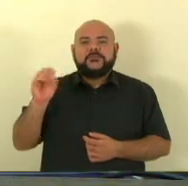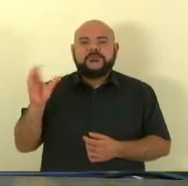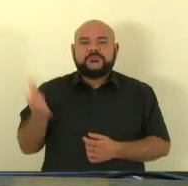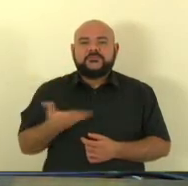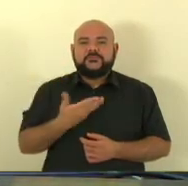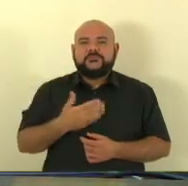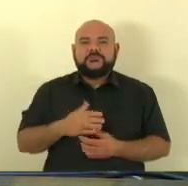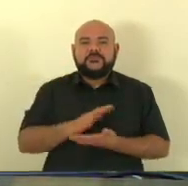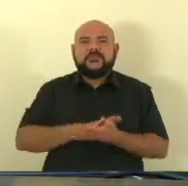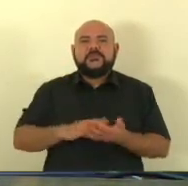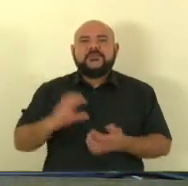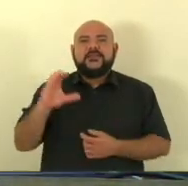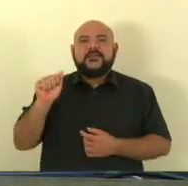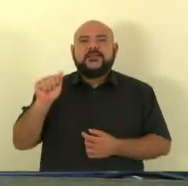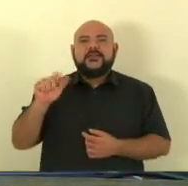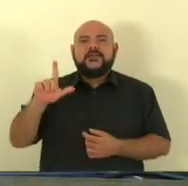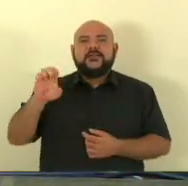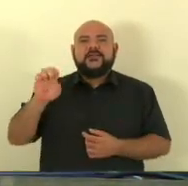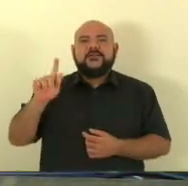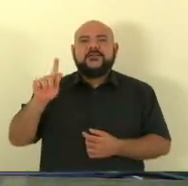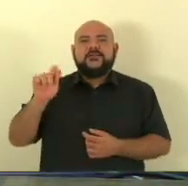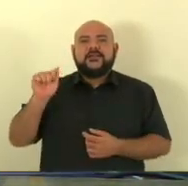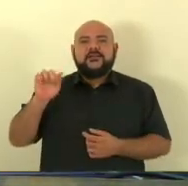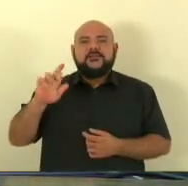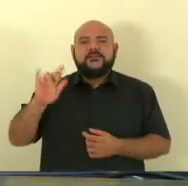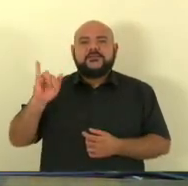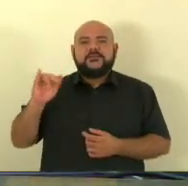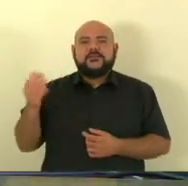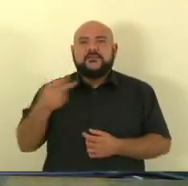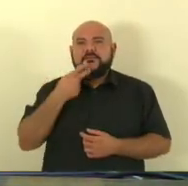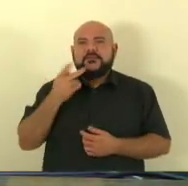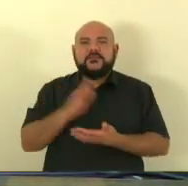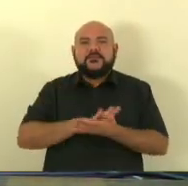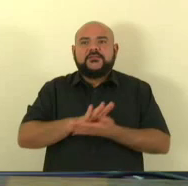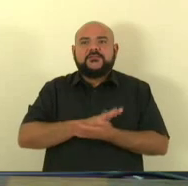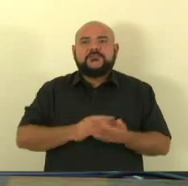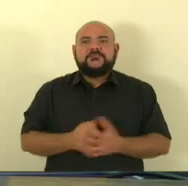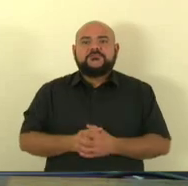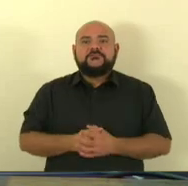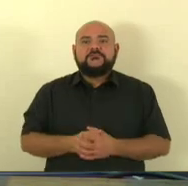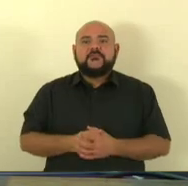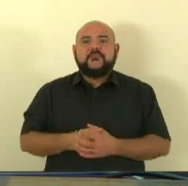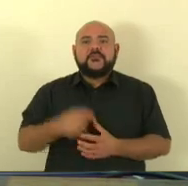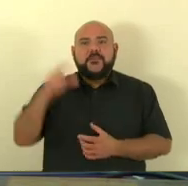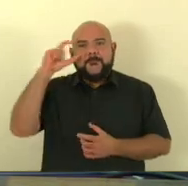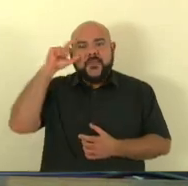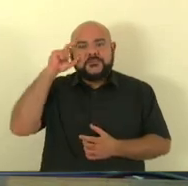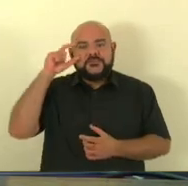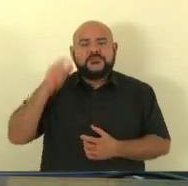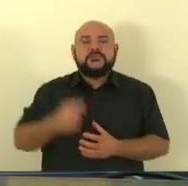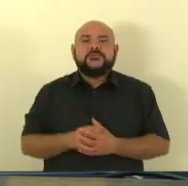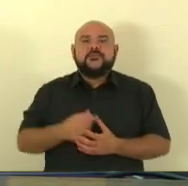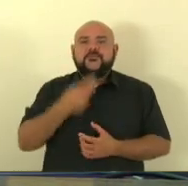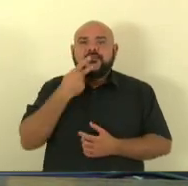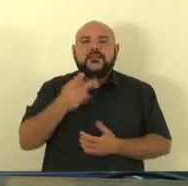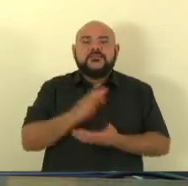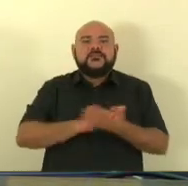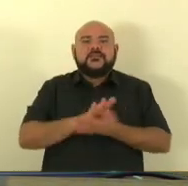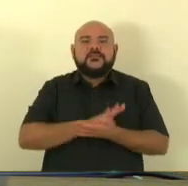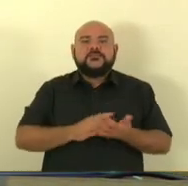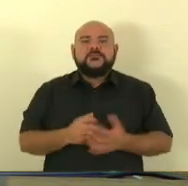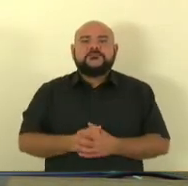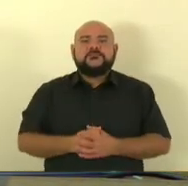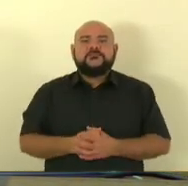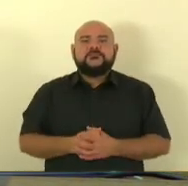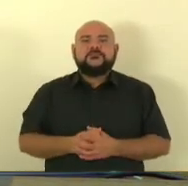Calegari não respondendo com a palavra do deputado Mazinho dos Anjos não respondendo com a palavra do deputado do